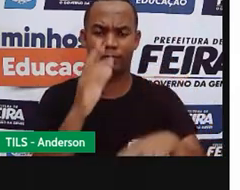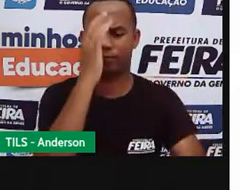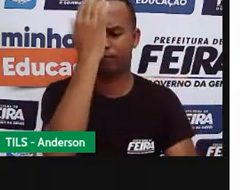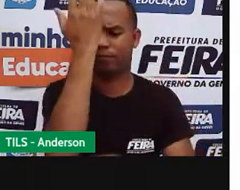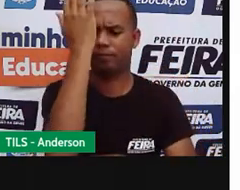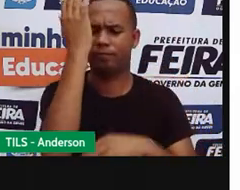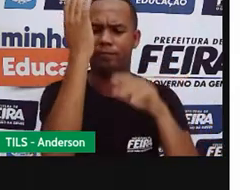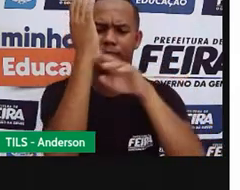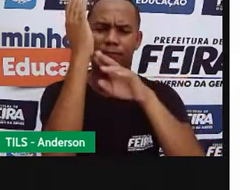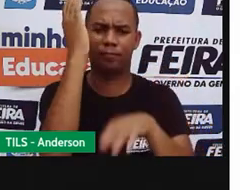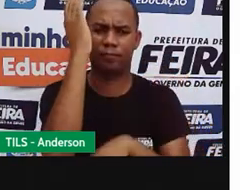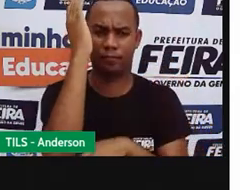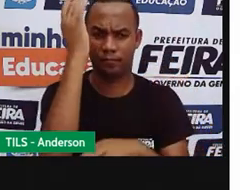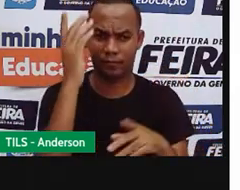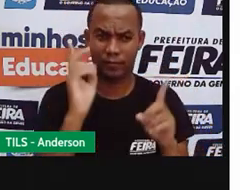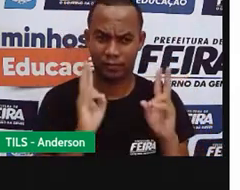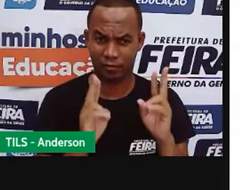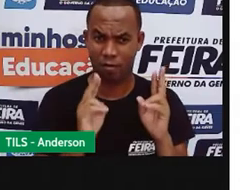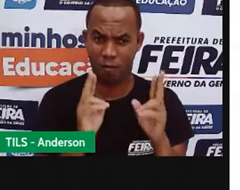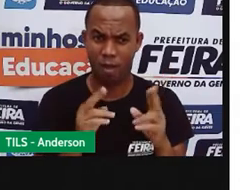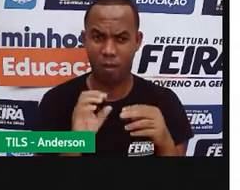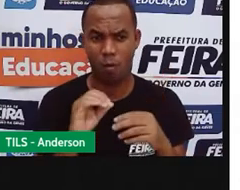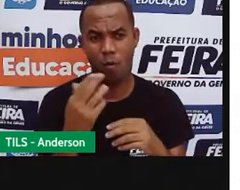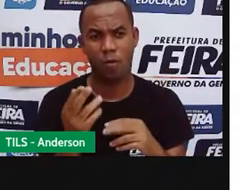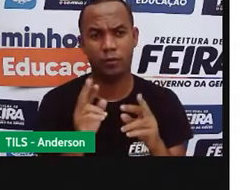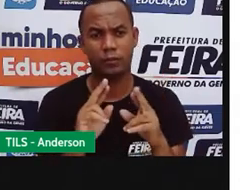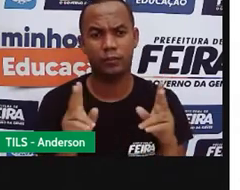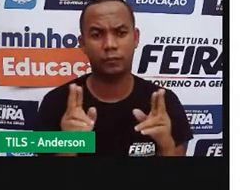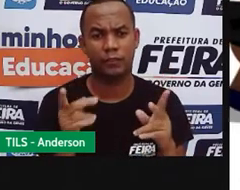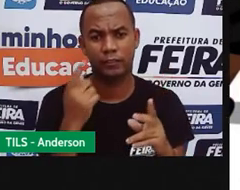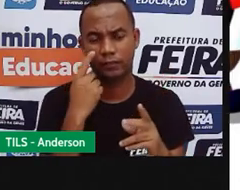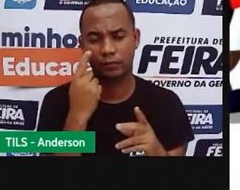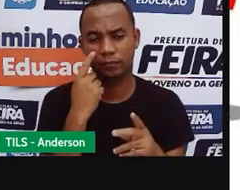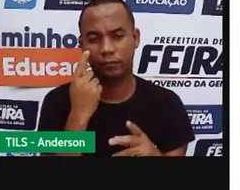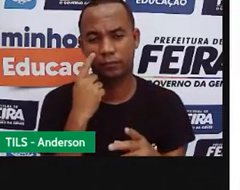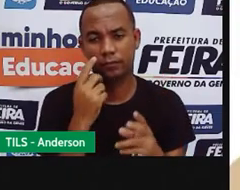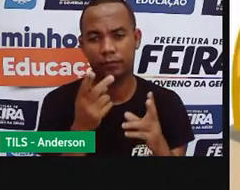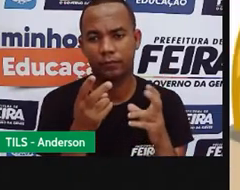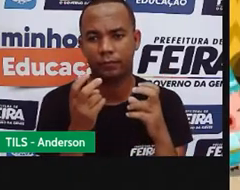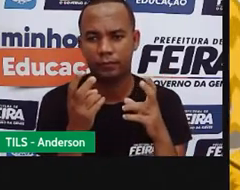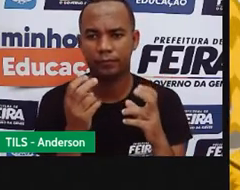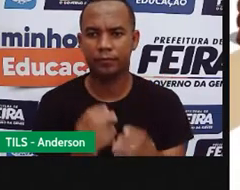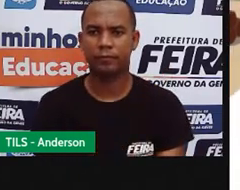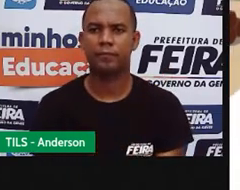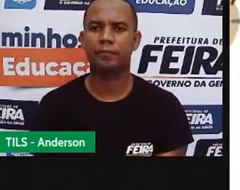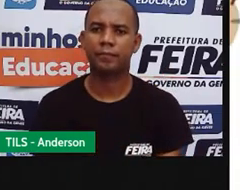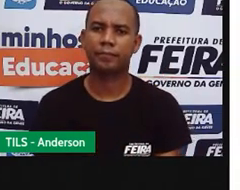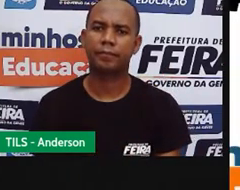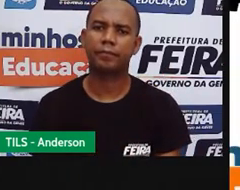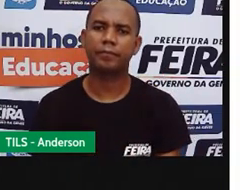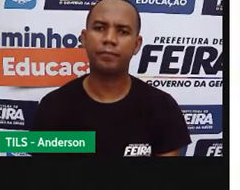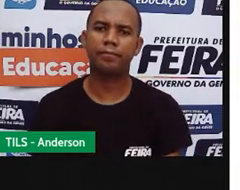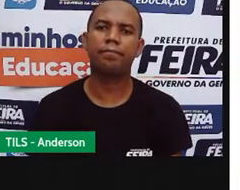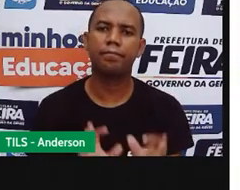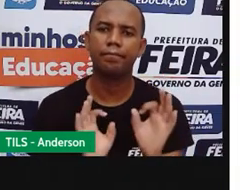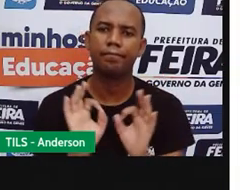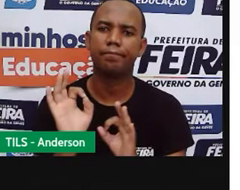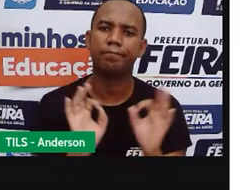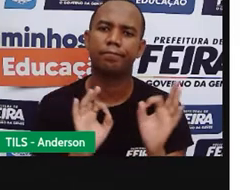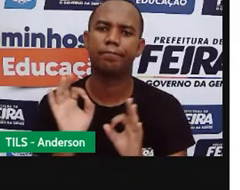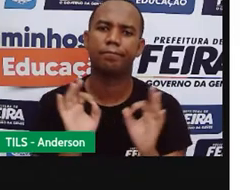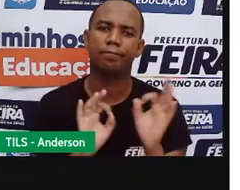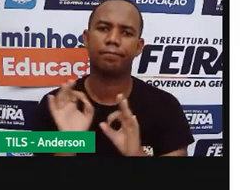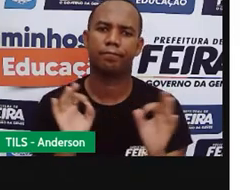sido utilizado como material de construção. Certo, então, nós vamos observar isso agora. Vamos comparar esse material.